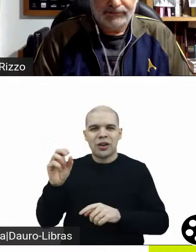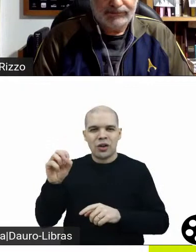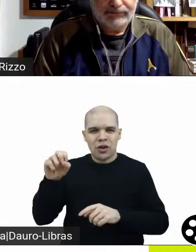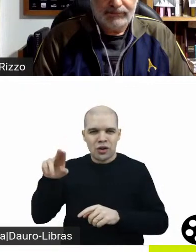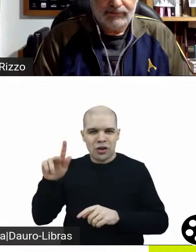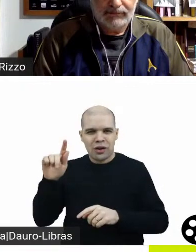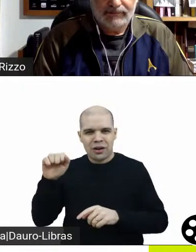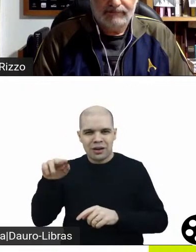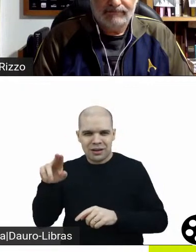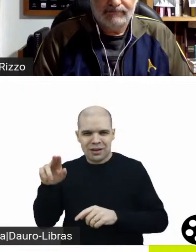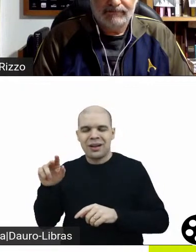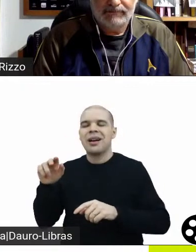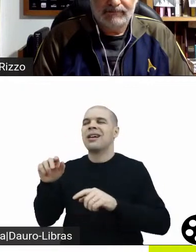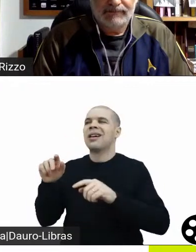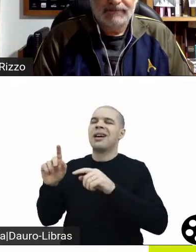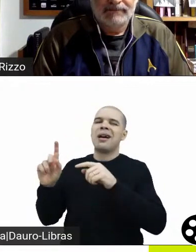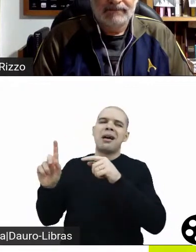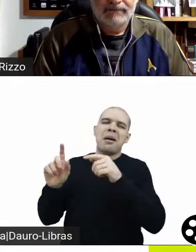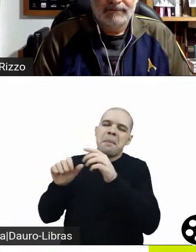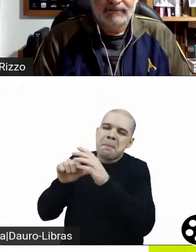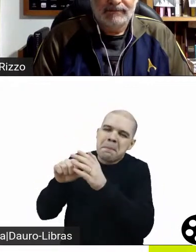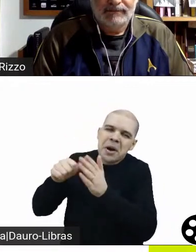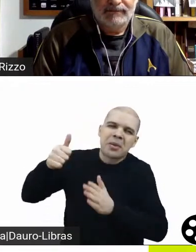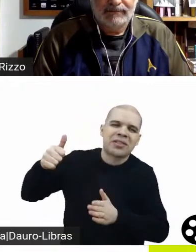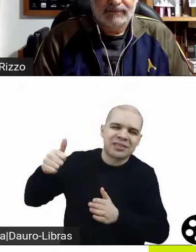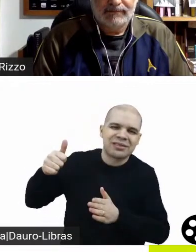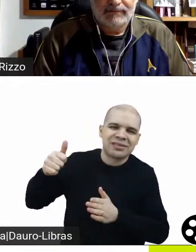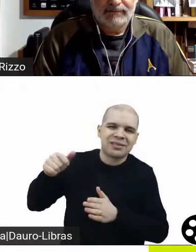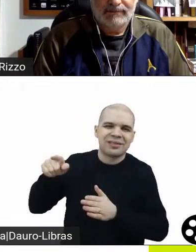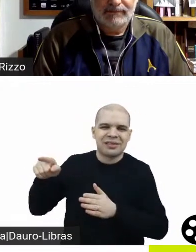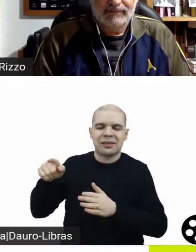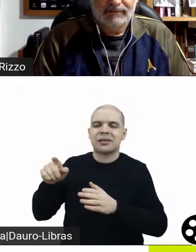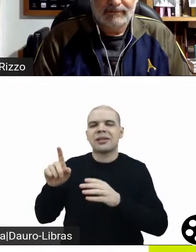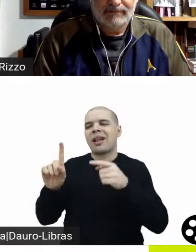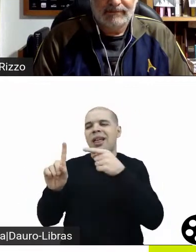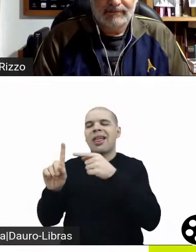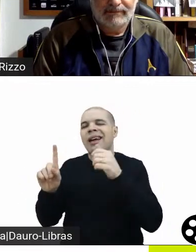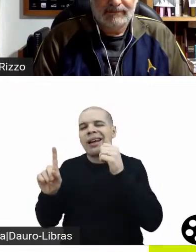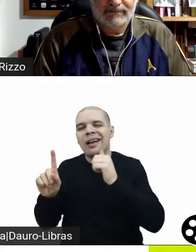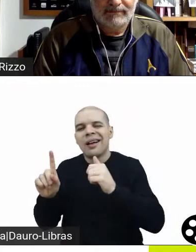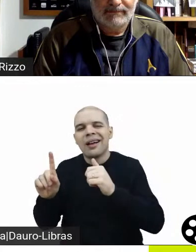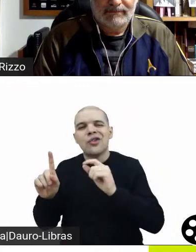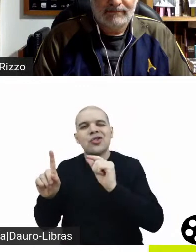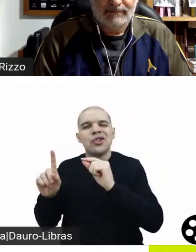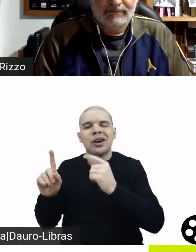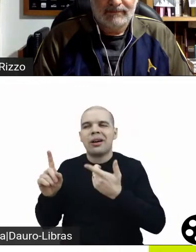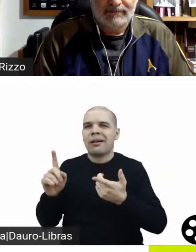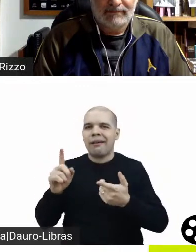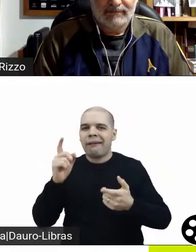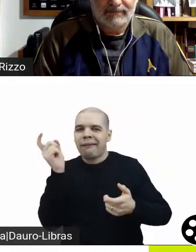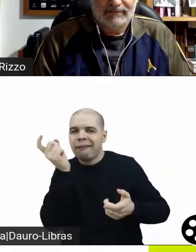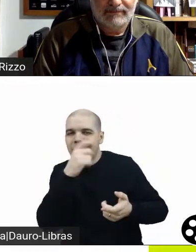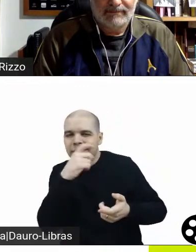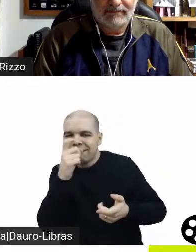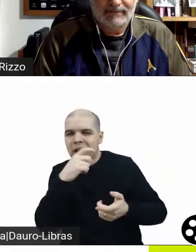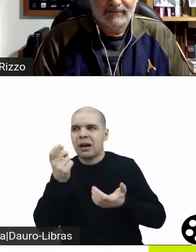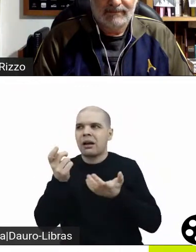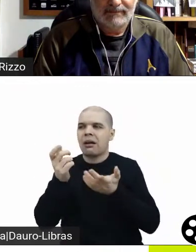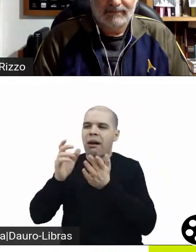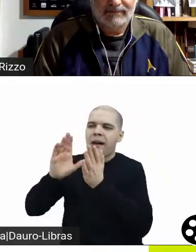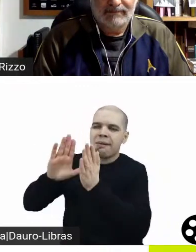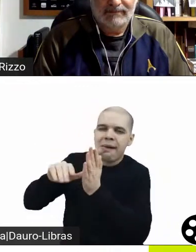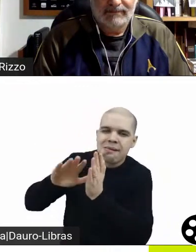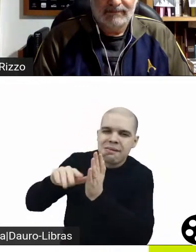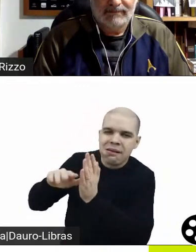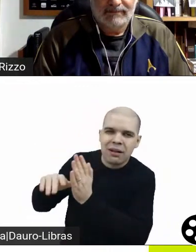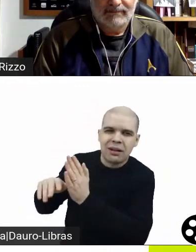criar empatia, porque ela é uma personagem que mente, que rouba, que abandona a amiga no momento que a amiga mais precisa,